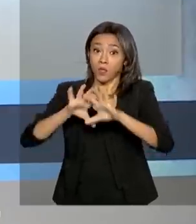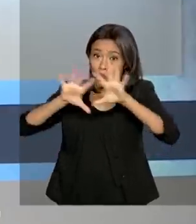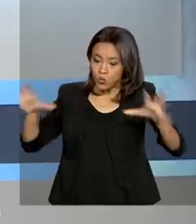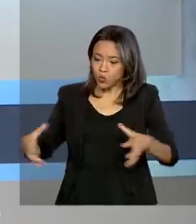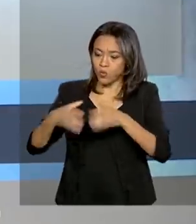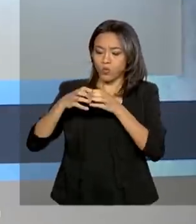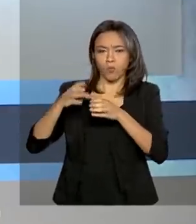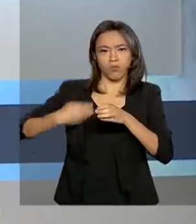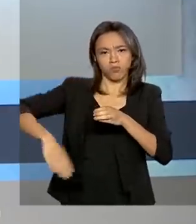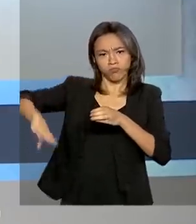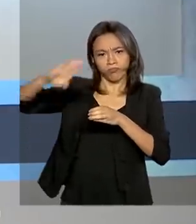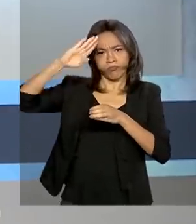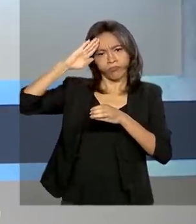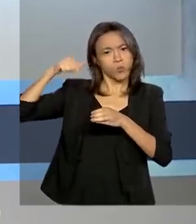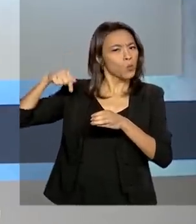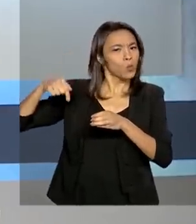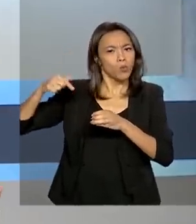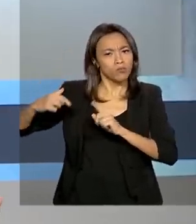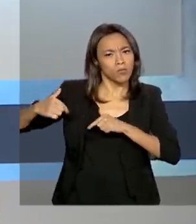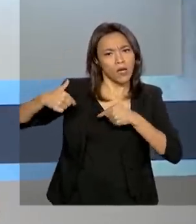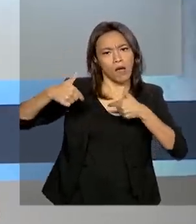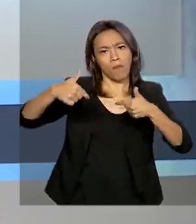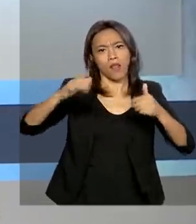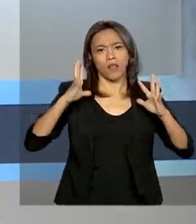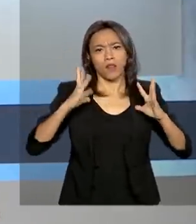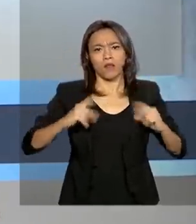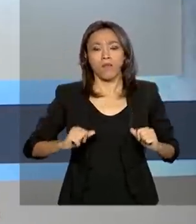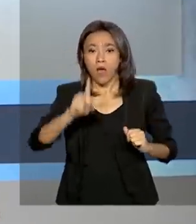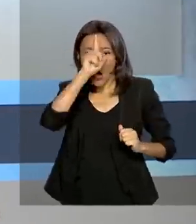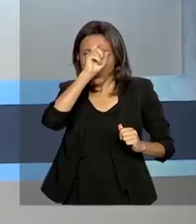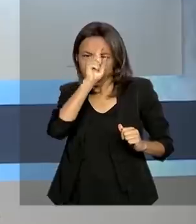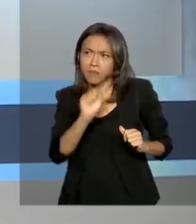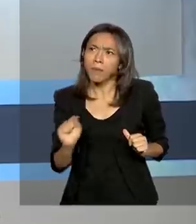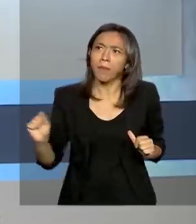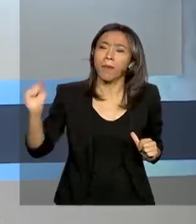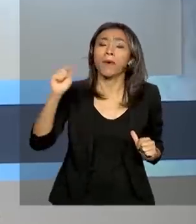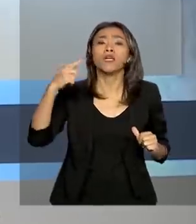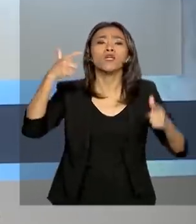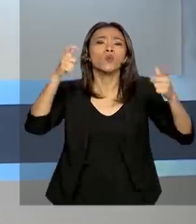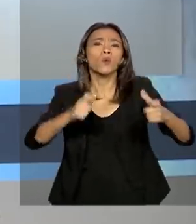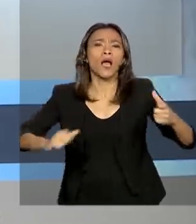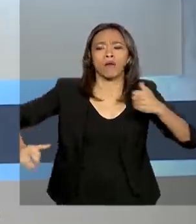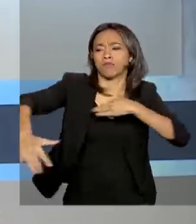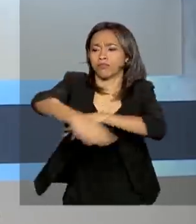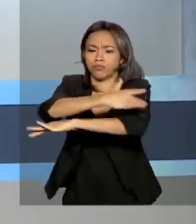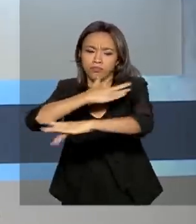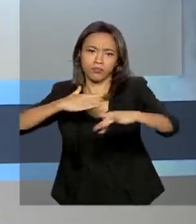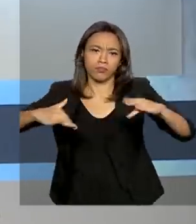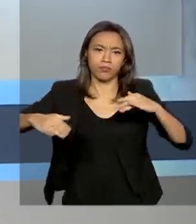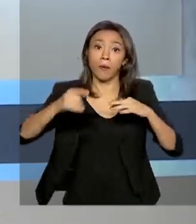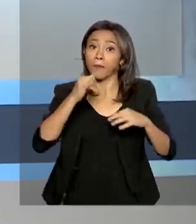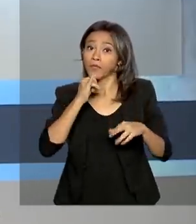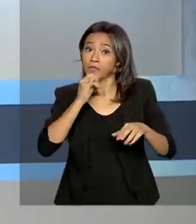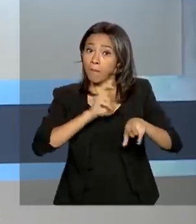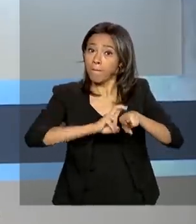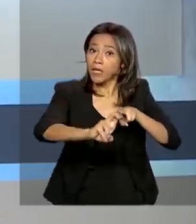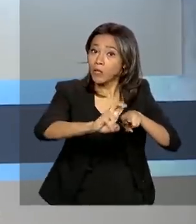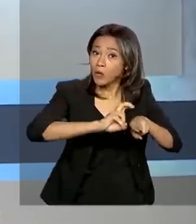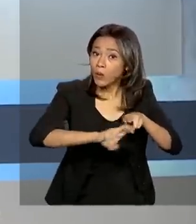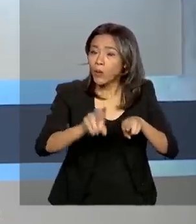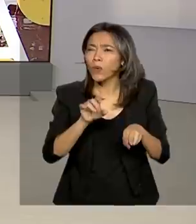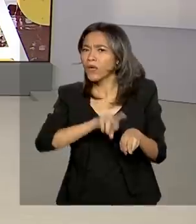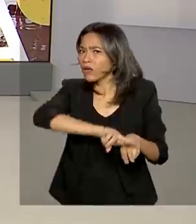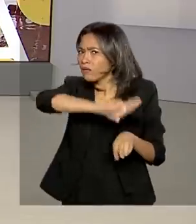Forças Armadas atuam na desinfecção de hospitais e locais de grande circulação, como estações de metrô em vários